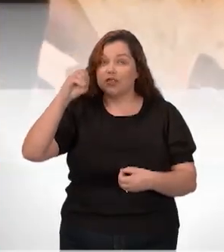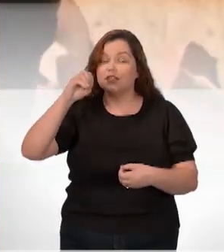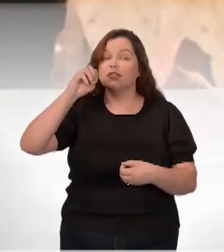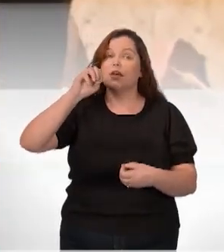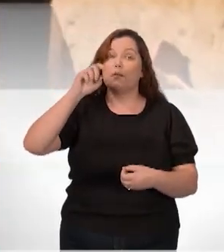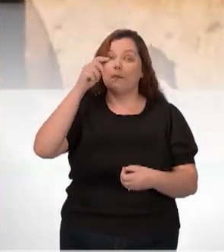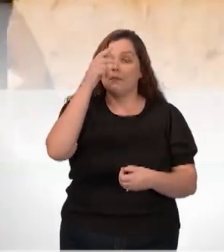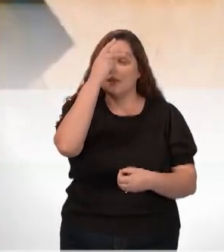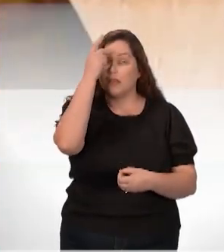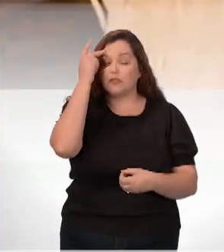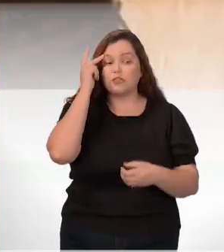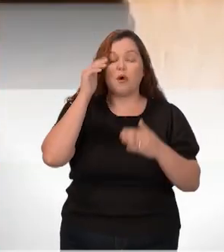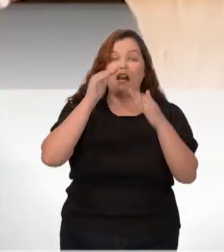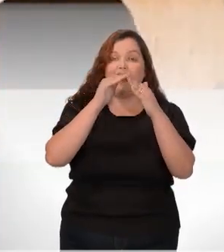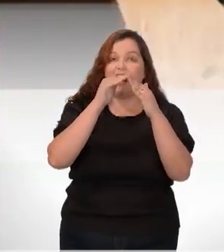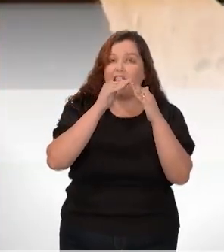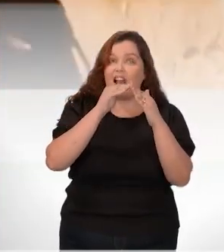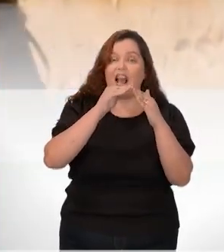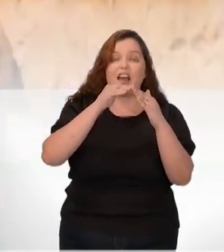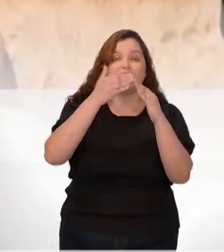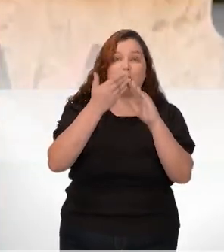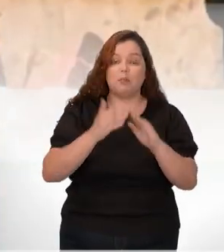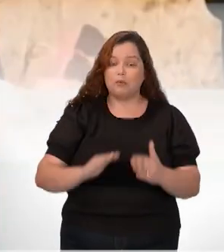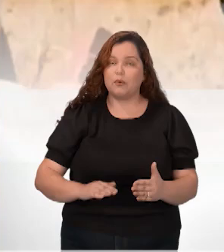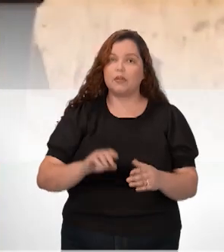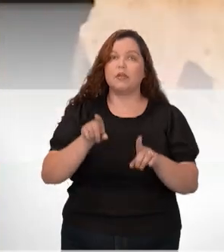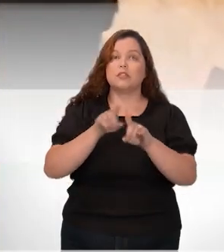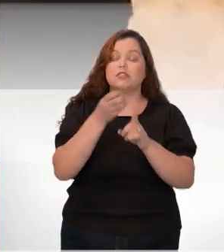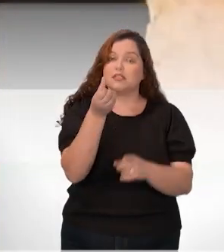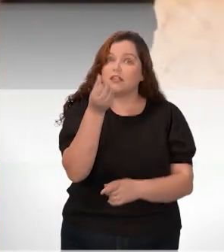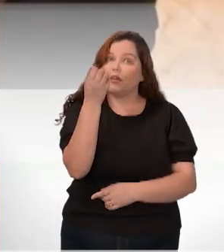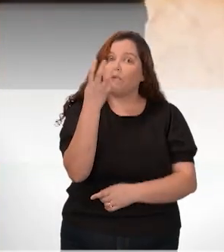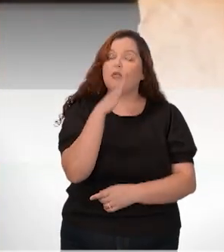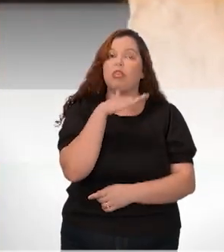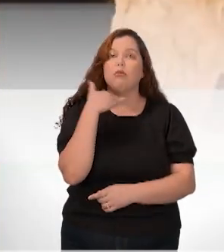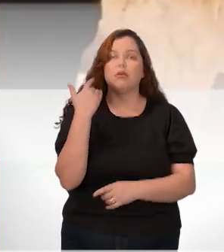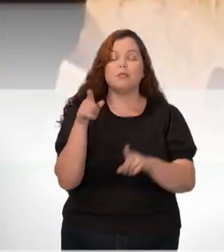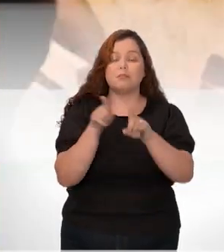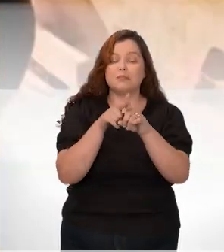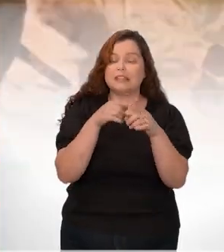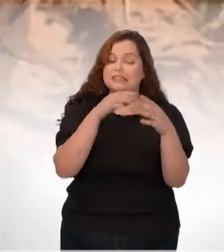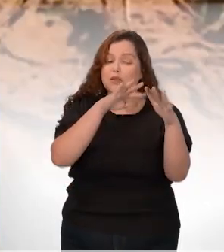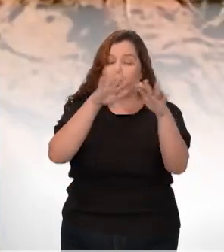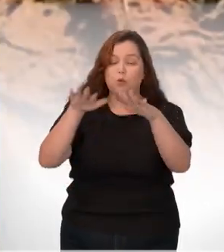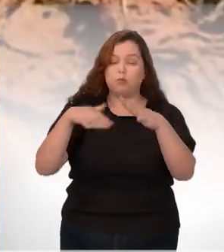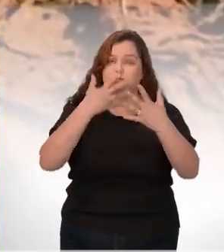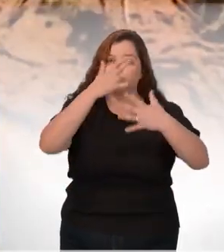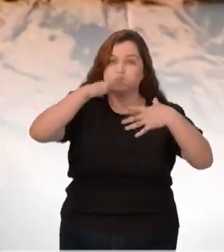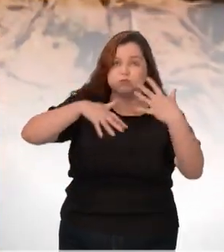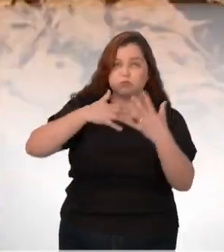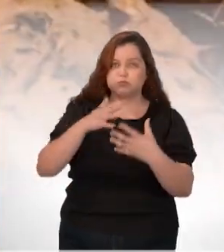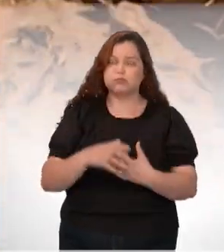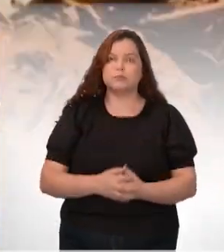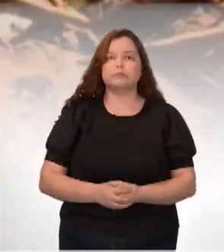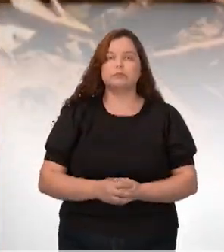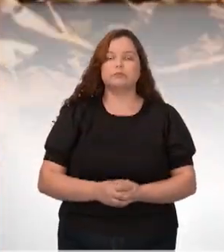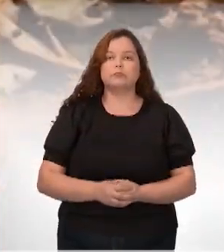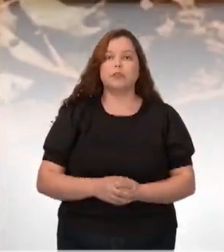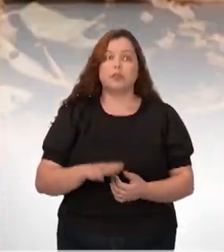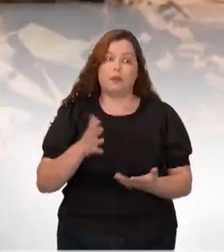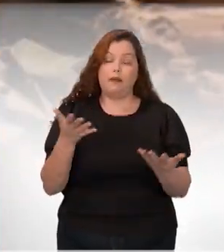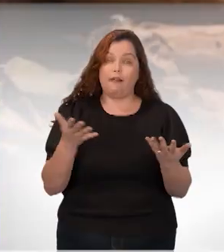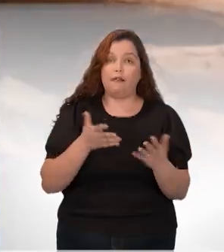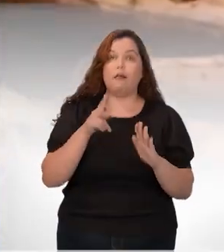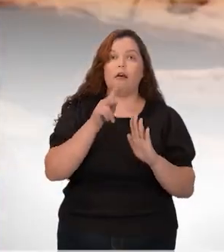desabrigadas ou desalojadas, 64 mortos e muita destruição na cidade. Por isso, a mesma